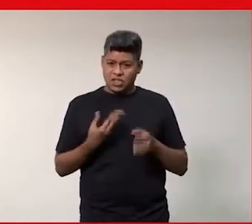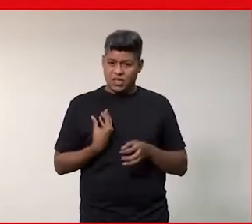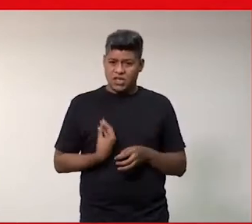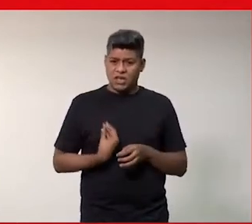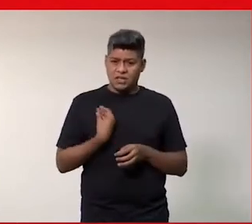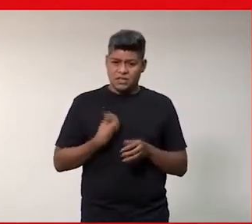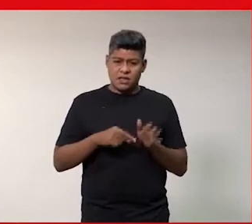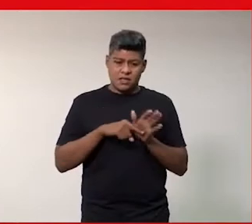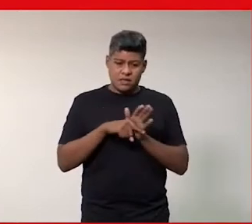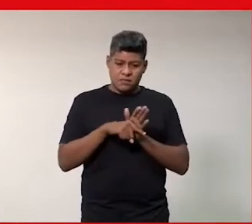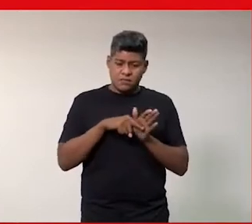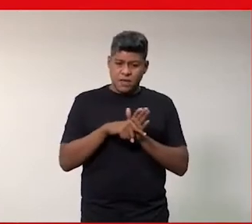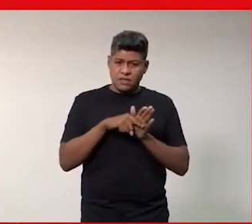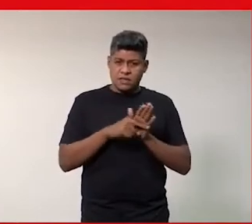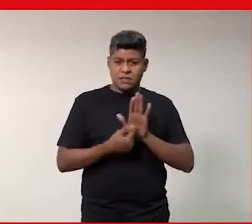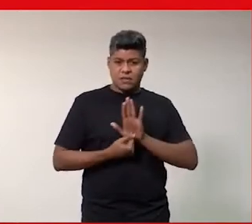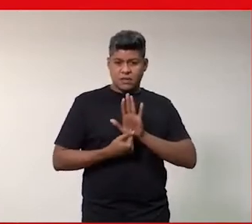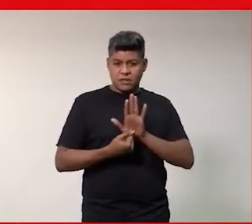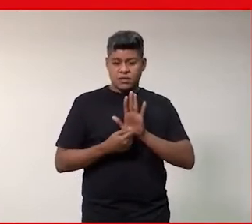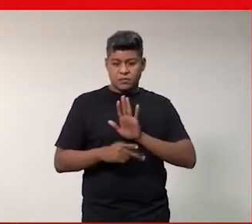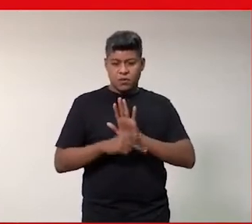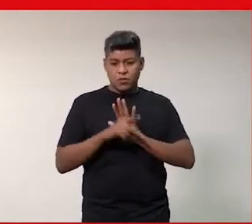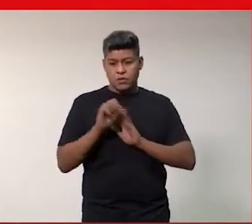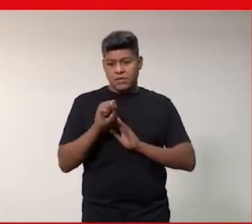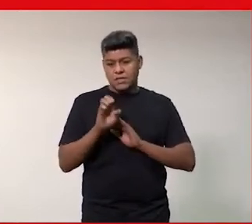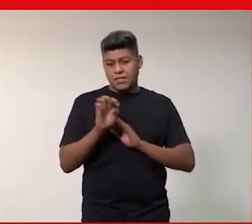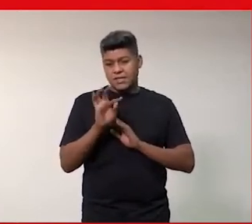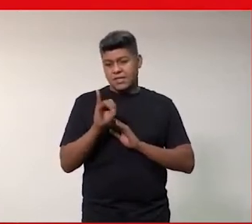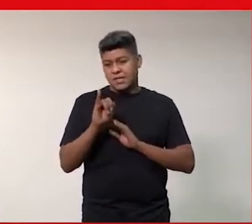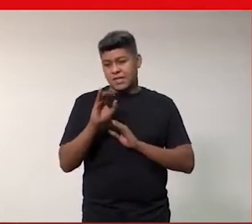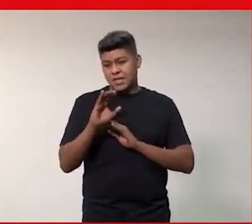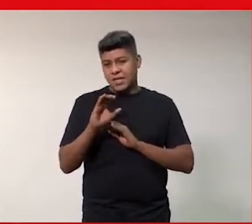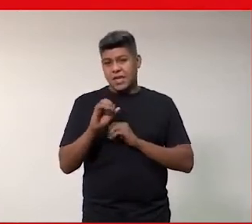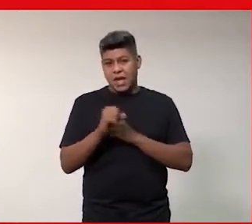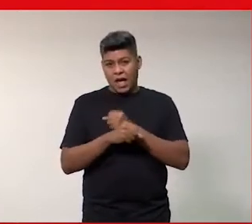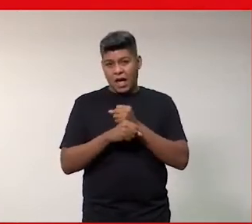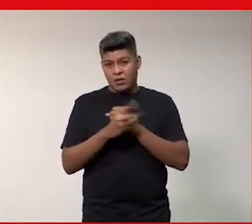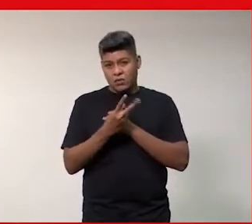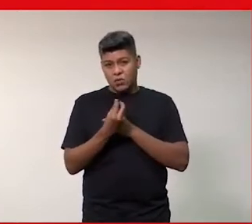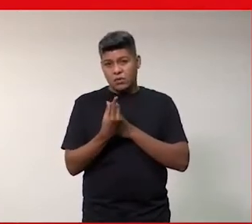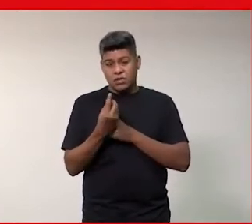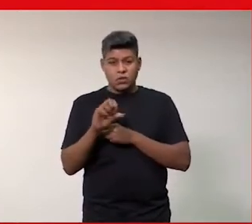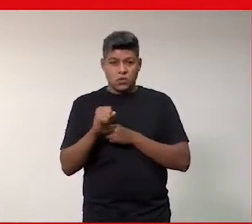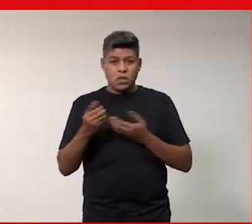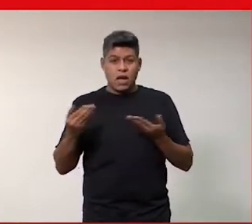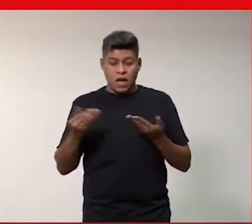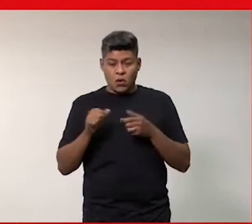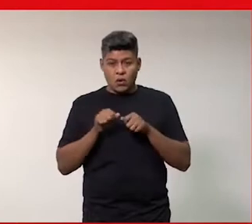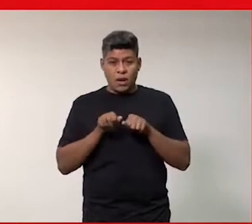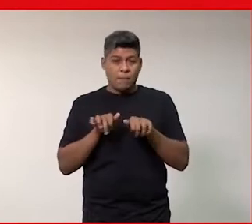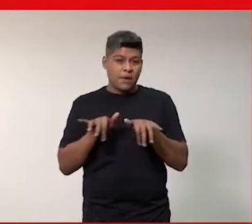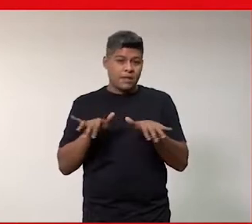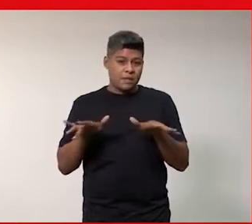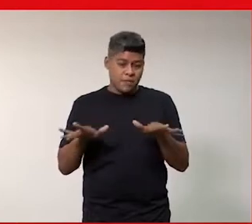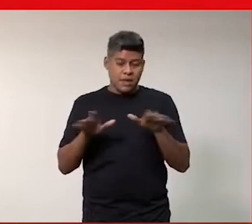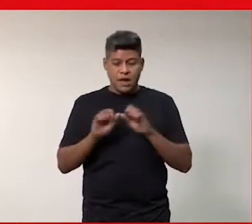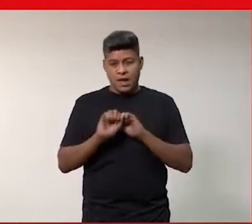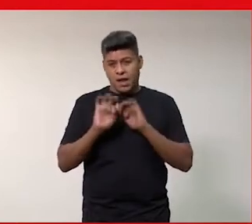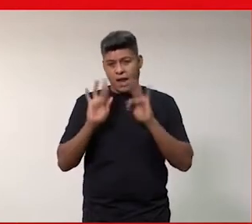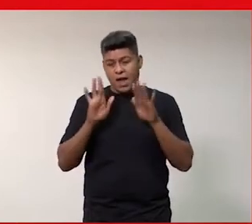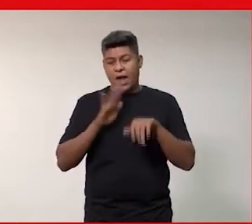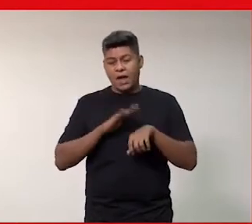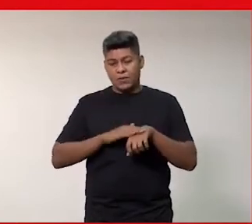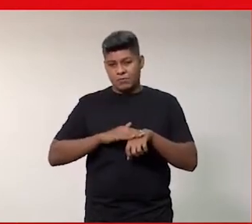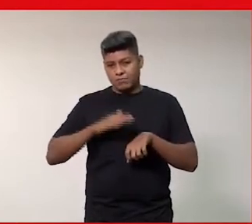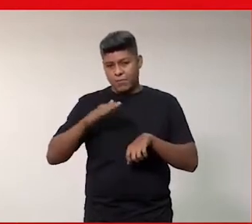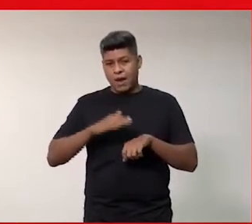né, na pesquisa apresentada pelo CETIC em 2018, e agora na pandemia está muito mais claro, está muito